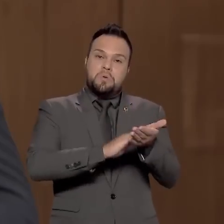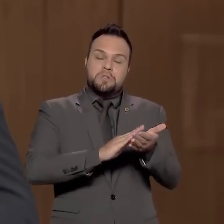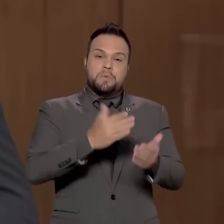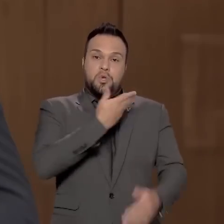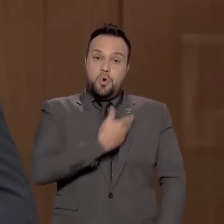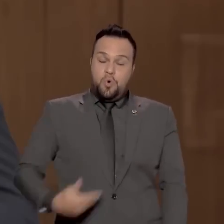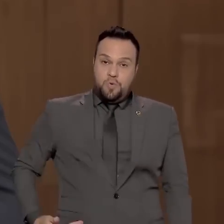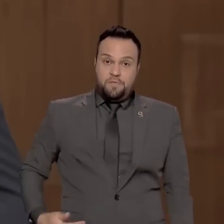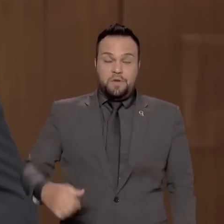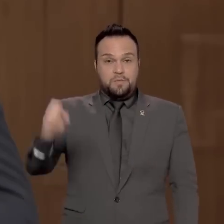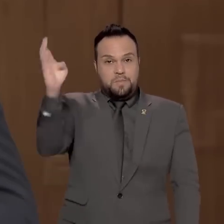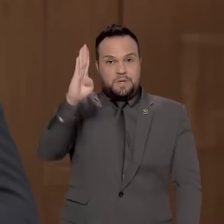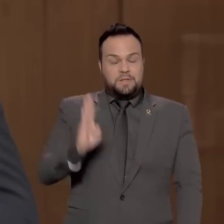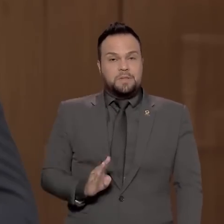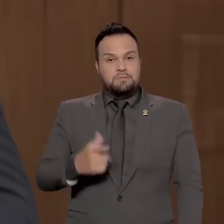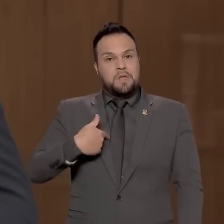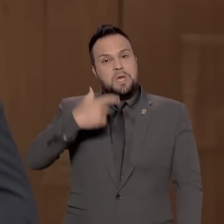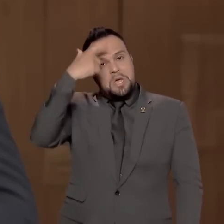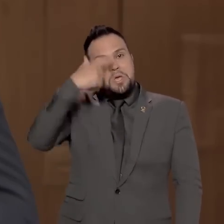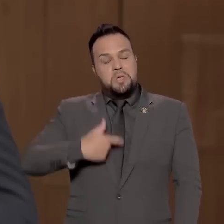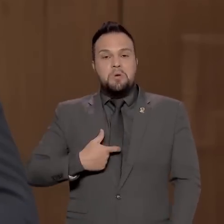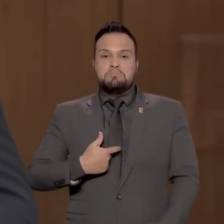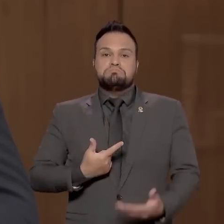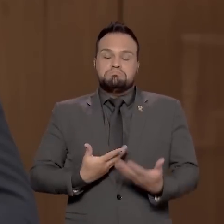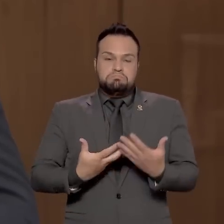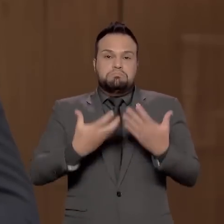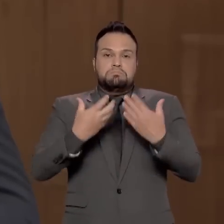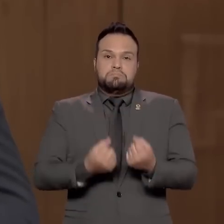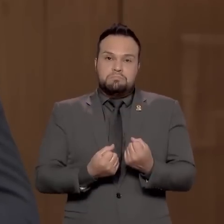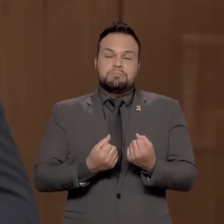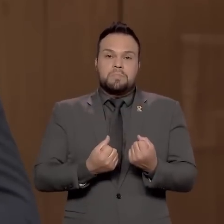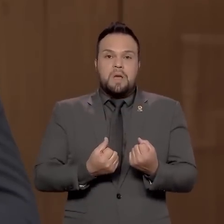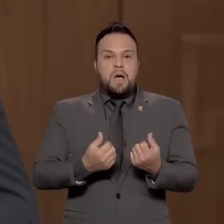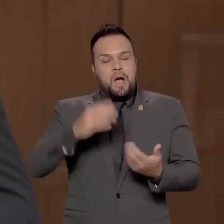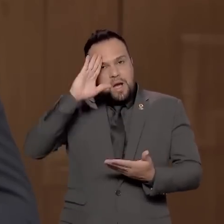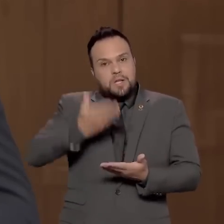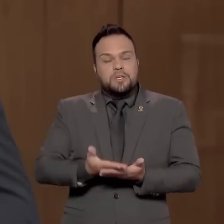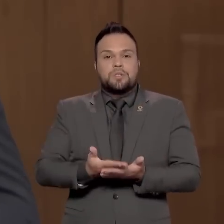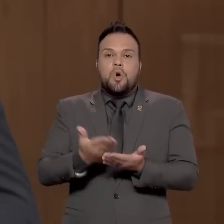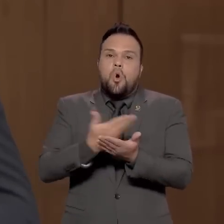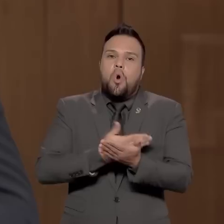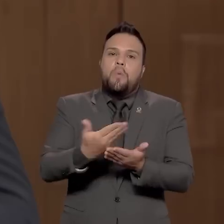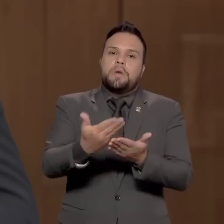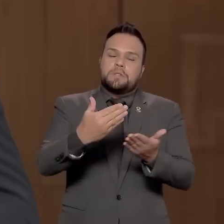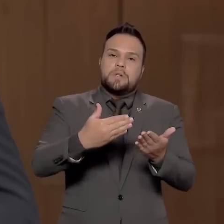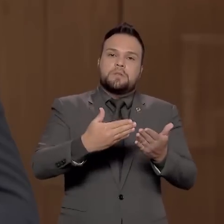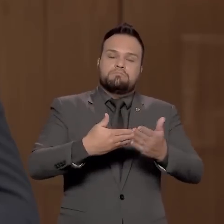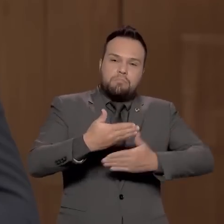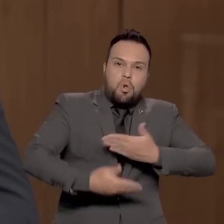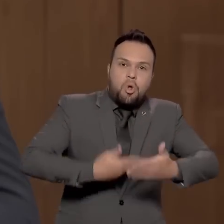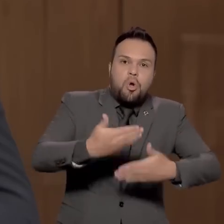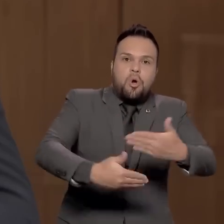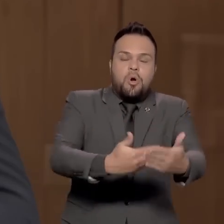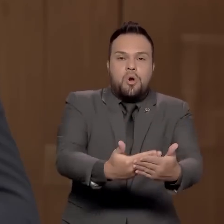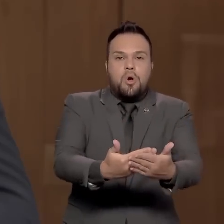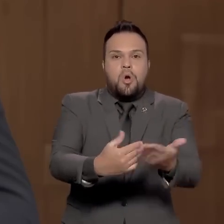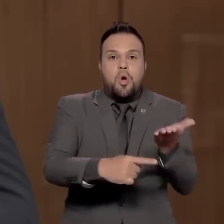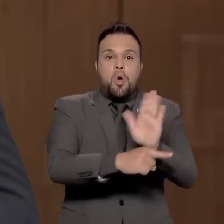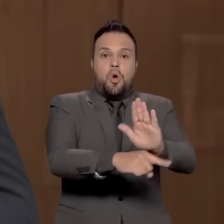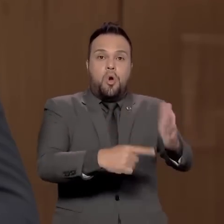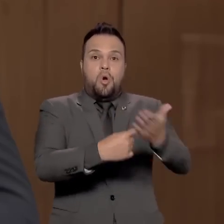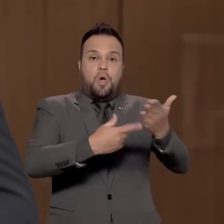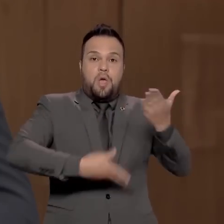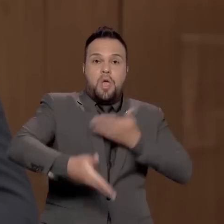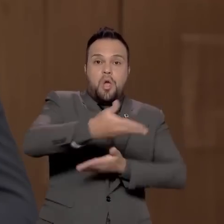reconhecimento do governo brasileiro. Estou convencido de que estamos apenas começando a explorar o potencial de